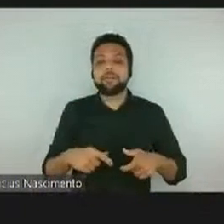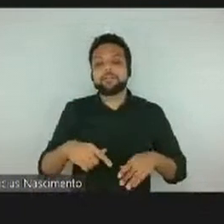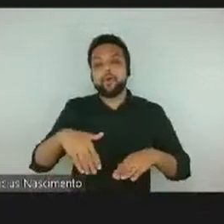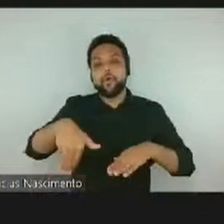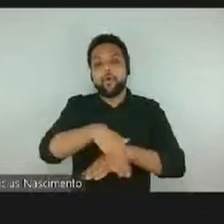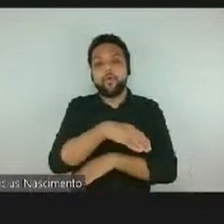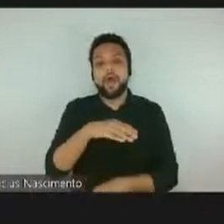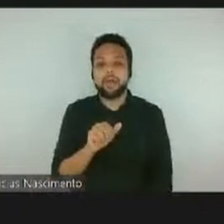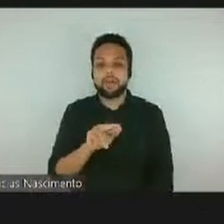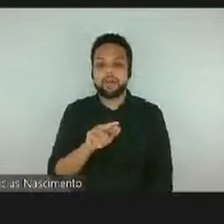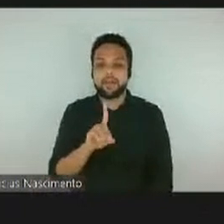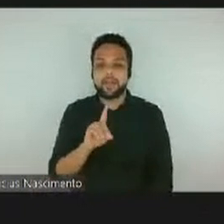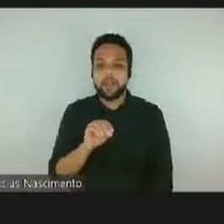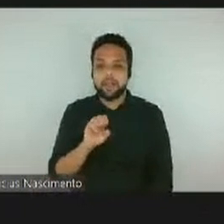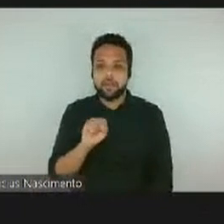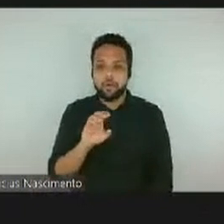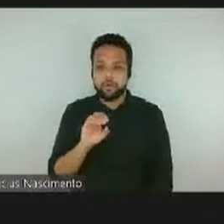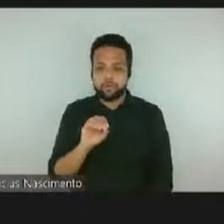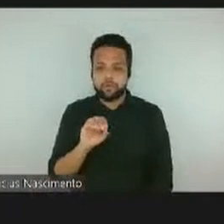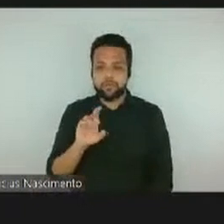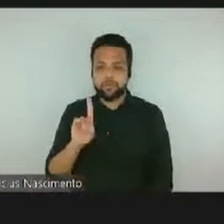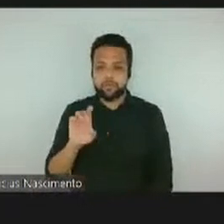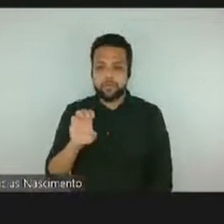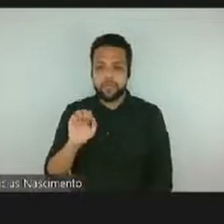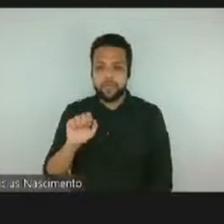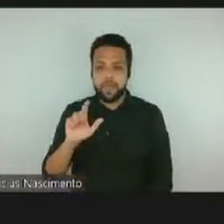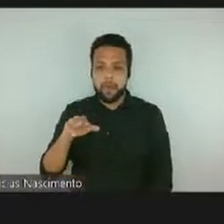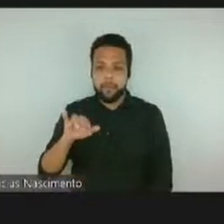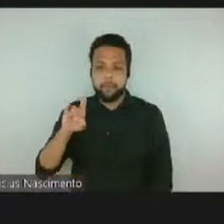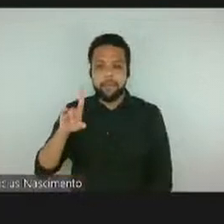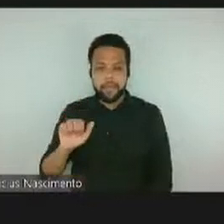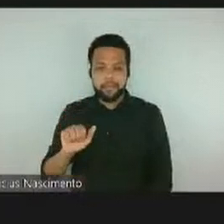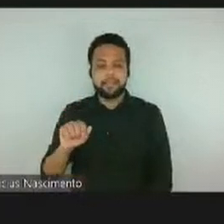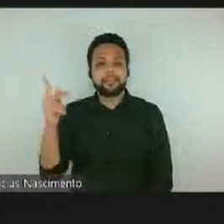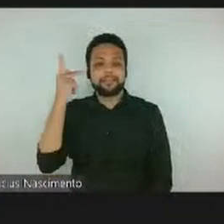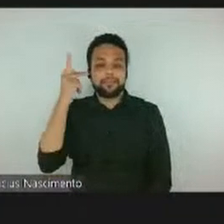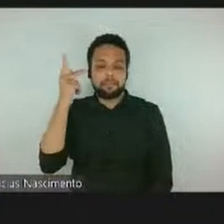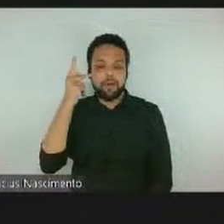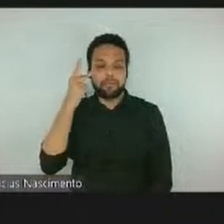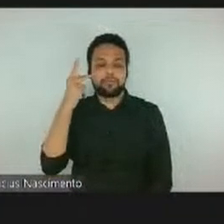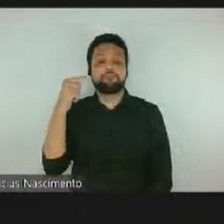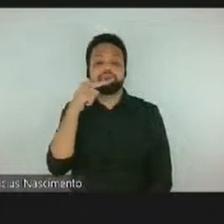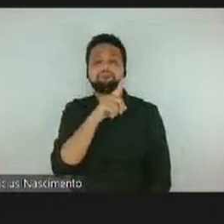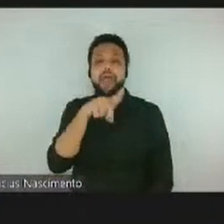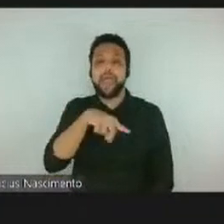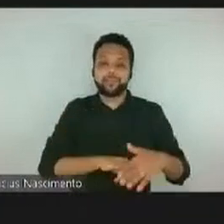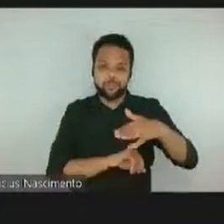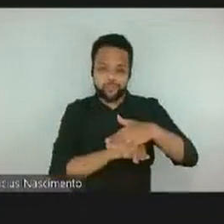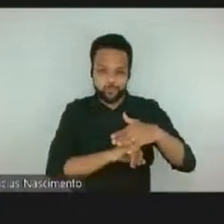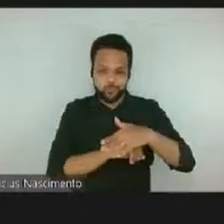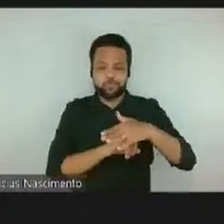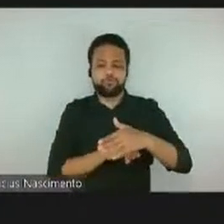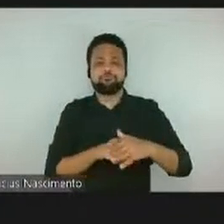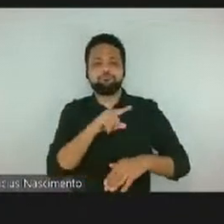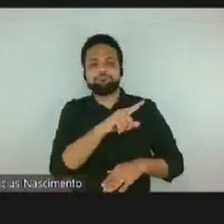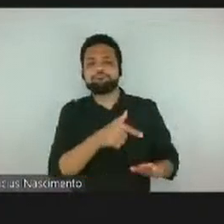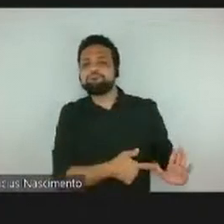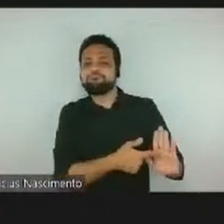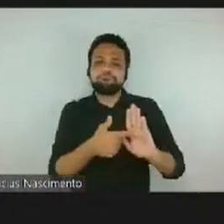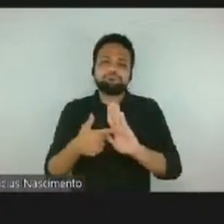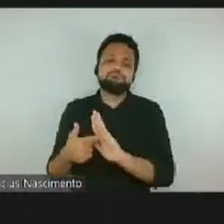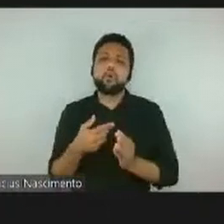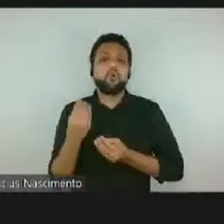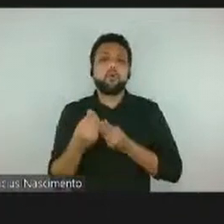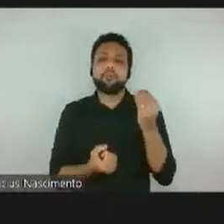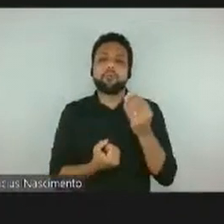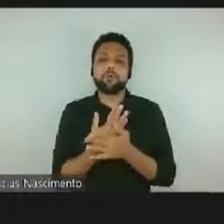Instituto Avelina. Essa exposição, ela foi gerada claramente pelo conto do Guimarães Rosa,